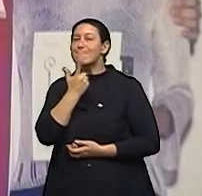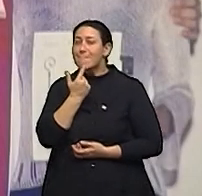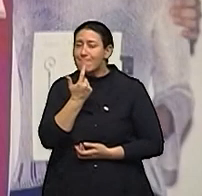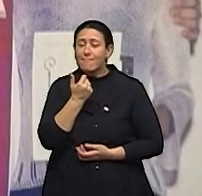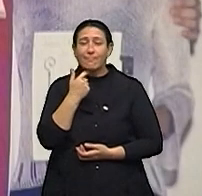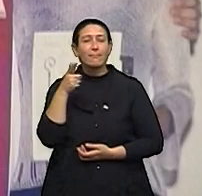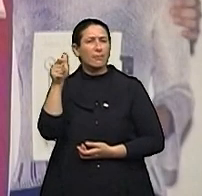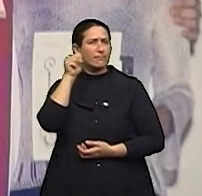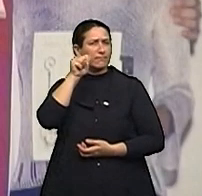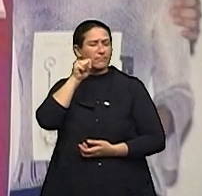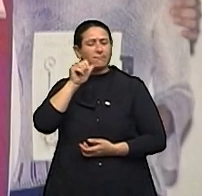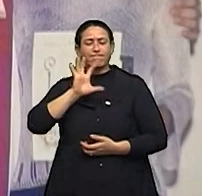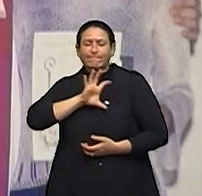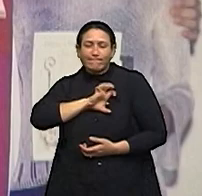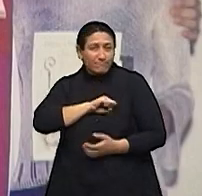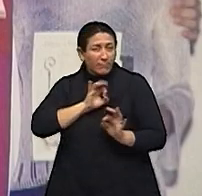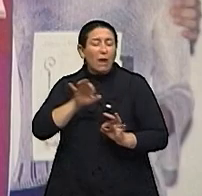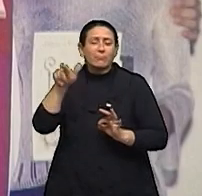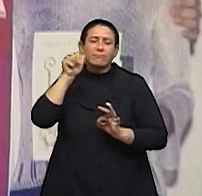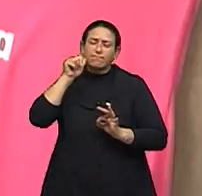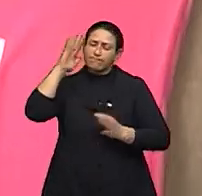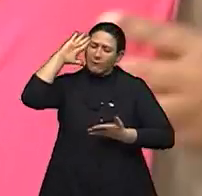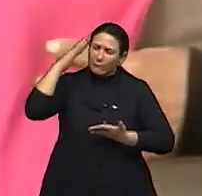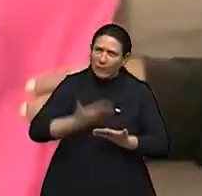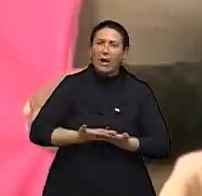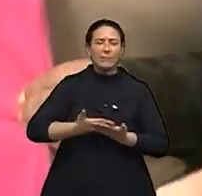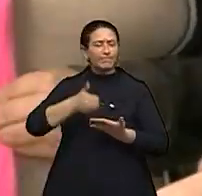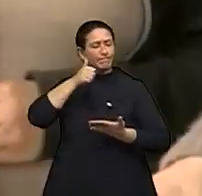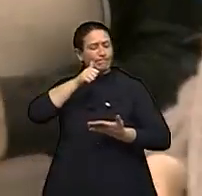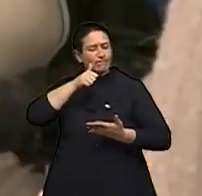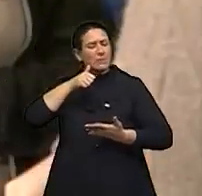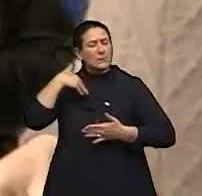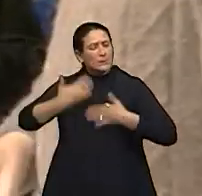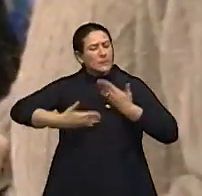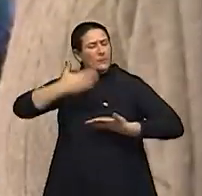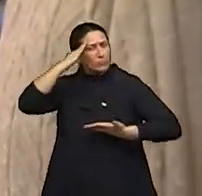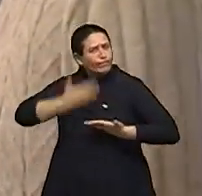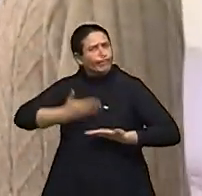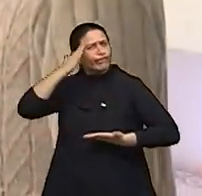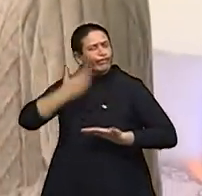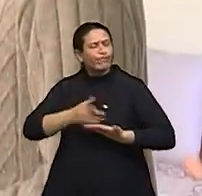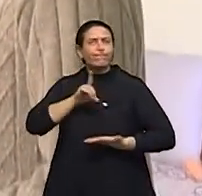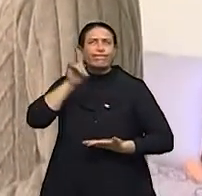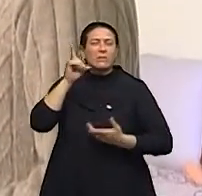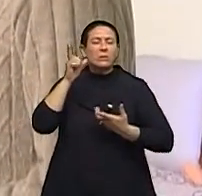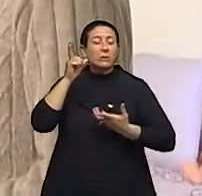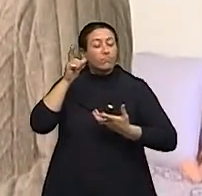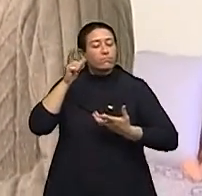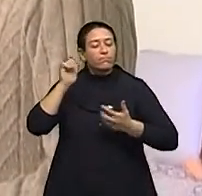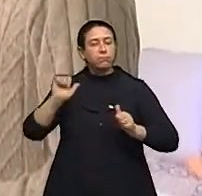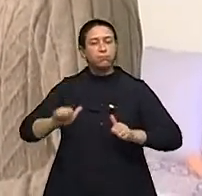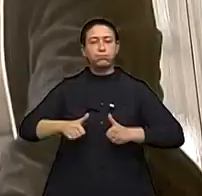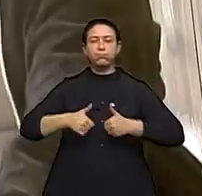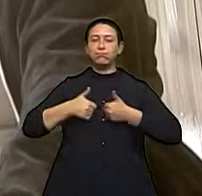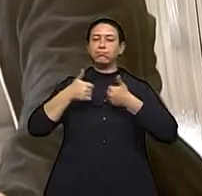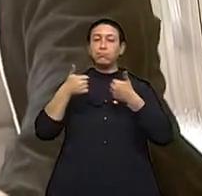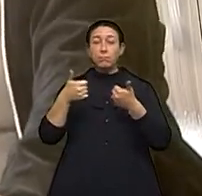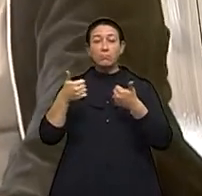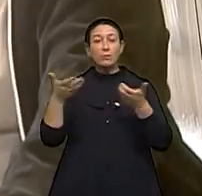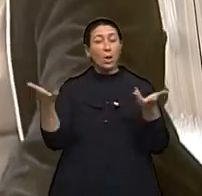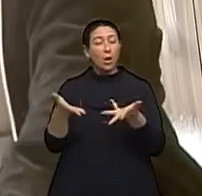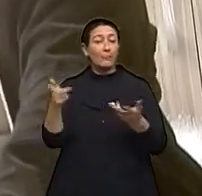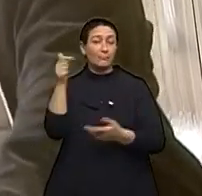a fé foram essenciais para a Elisabeth vencer a doença. Durante o tratamento, ela conta sobre o medo.